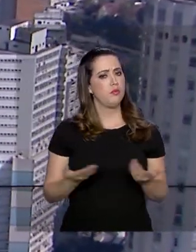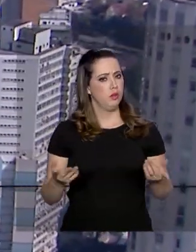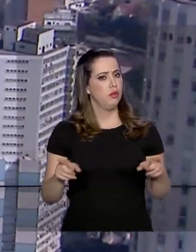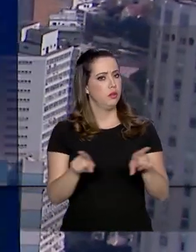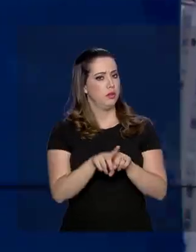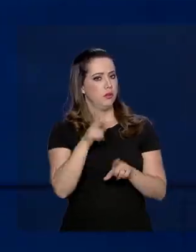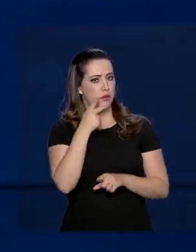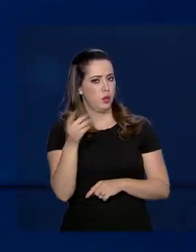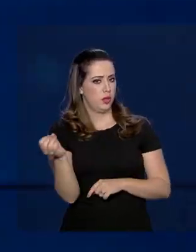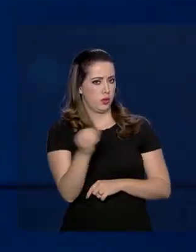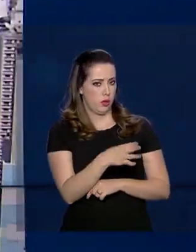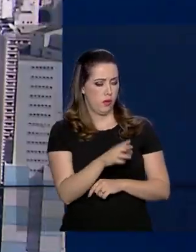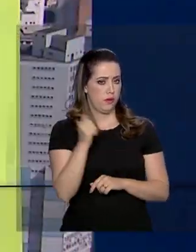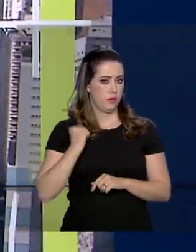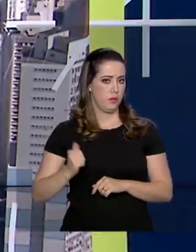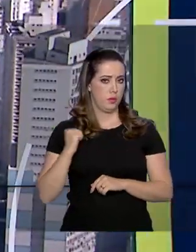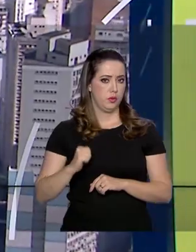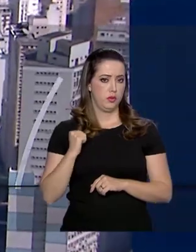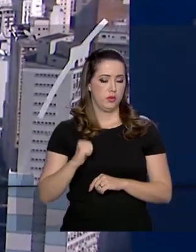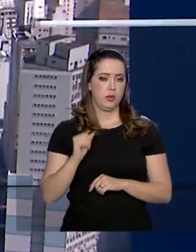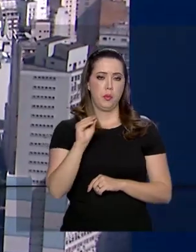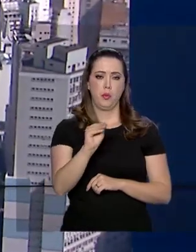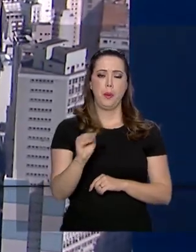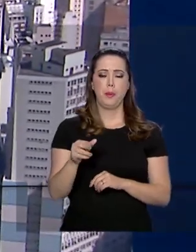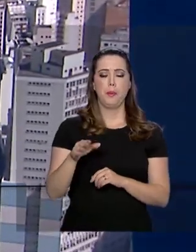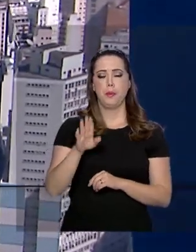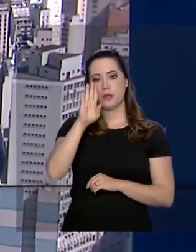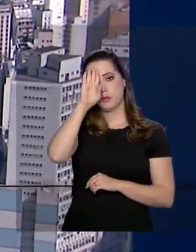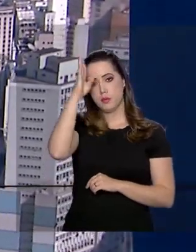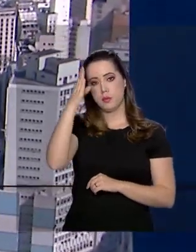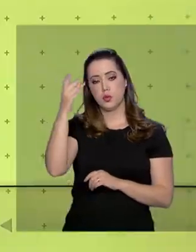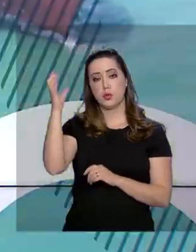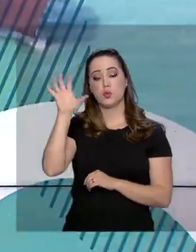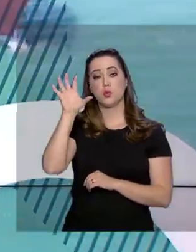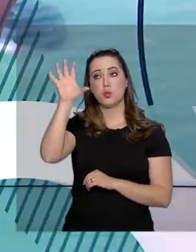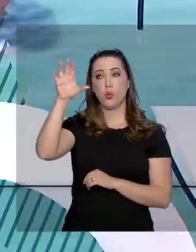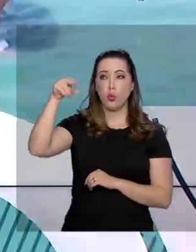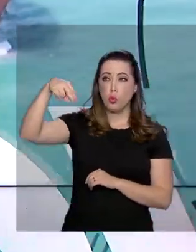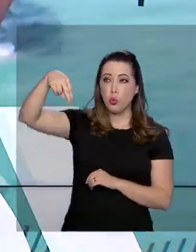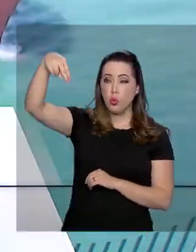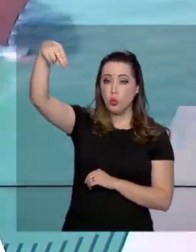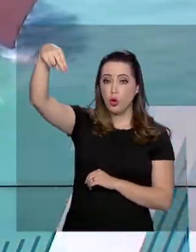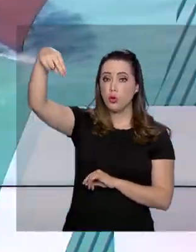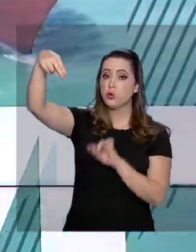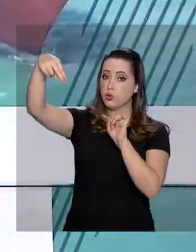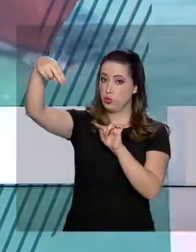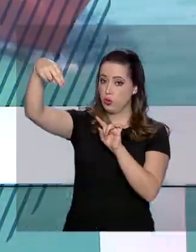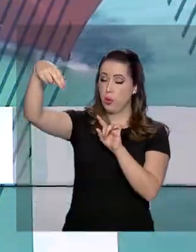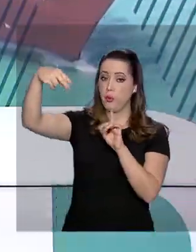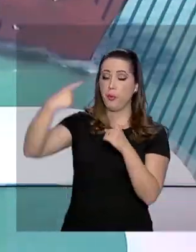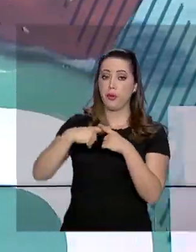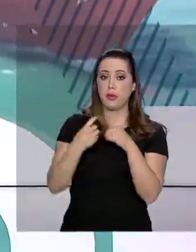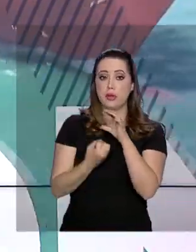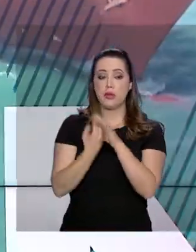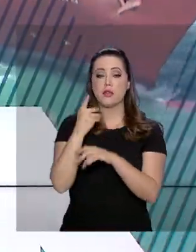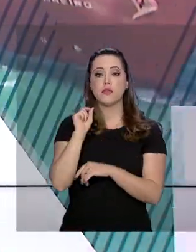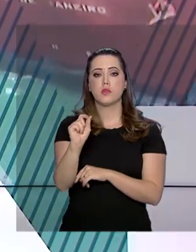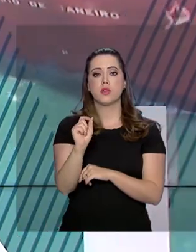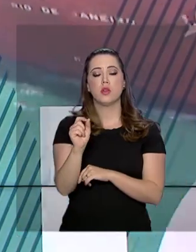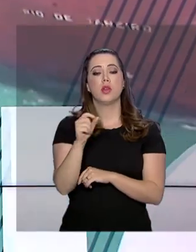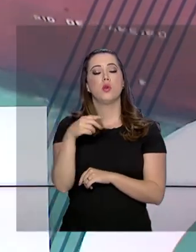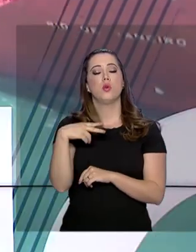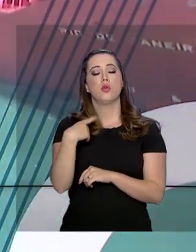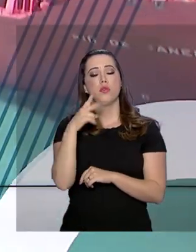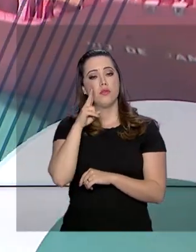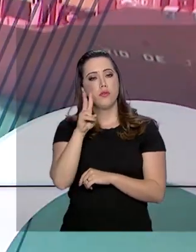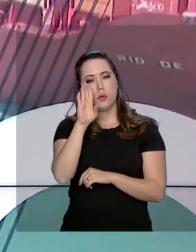bolsas de estudo vão atender principalmente a região norte do país e que o principal critério para a criação das bolsas foi a nota